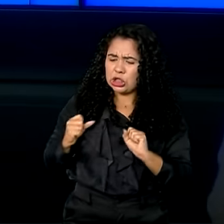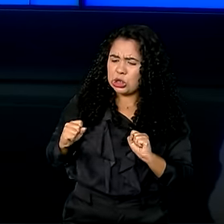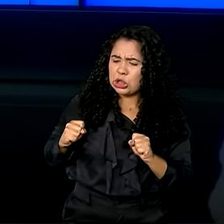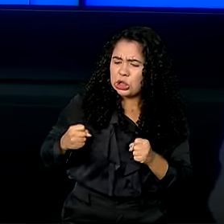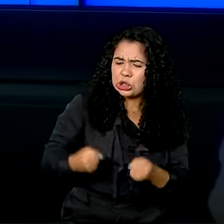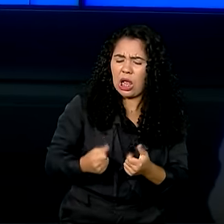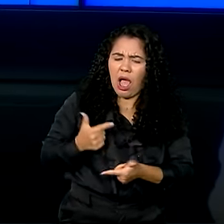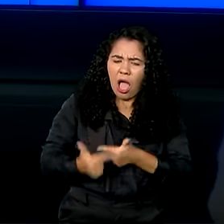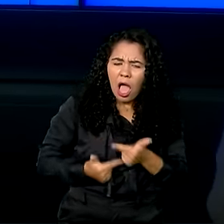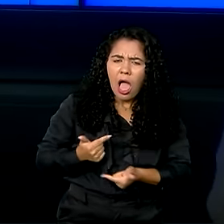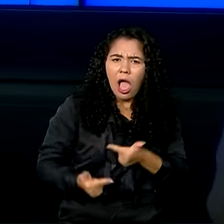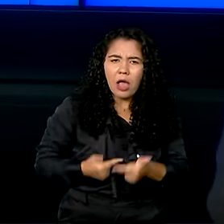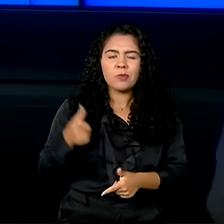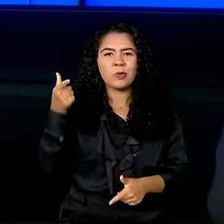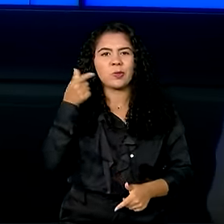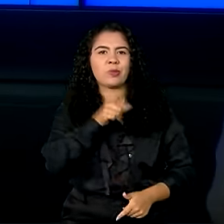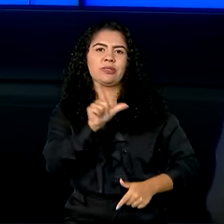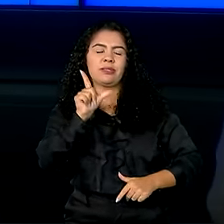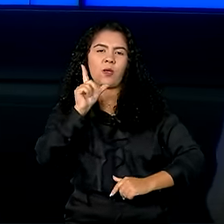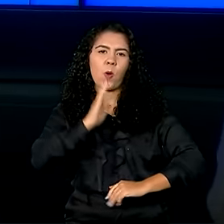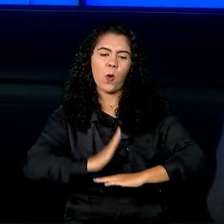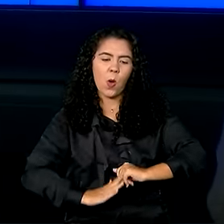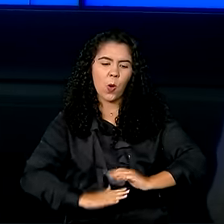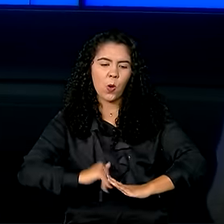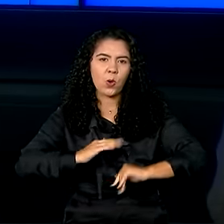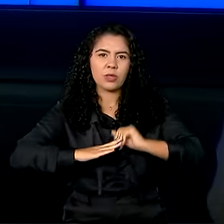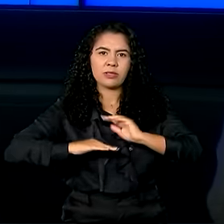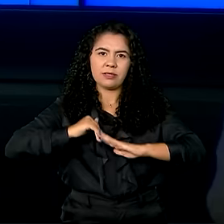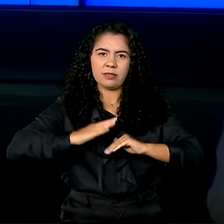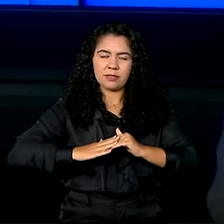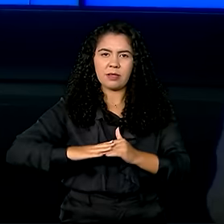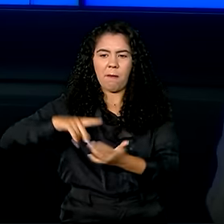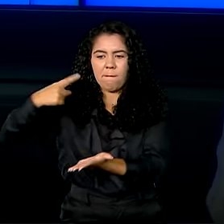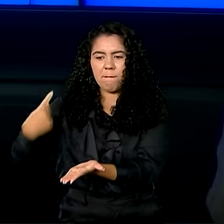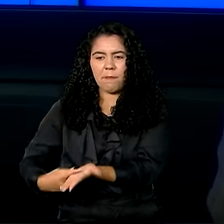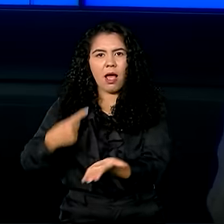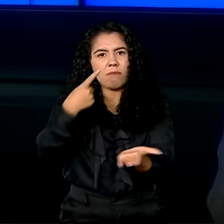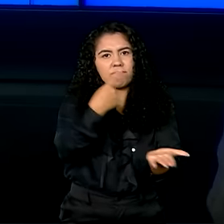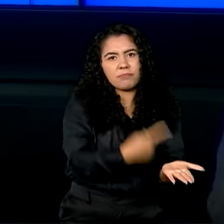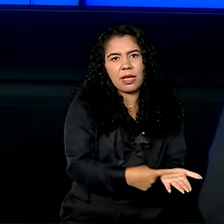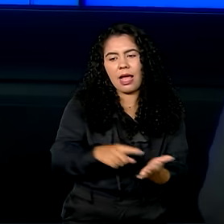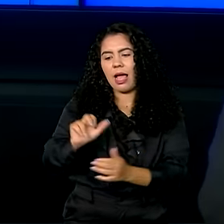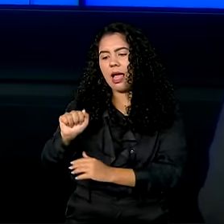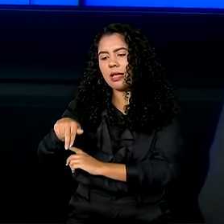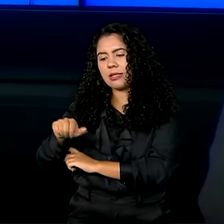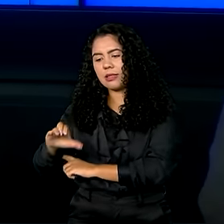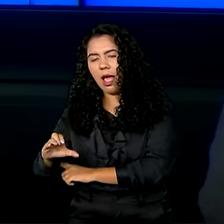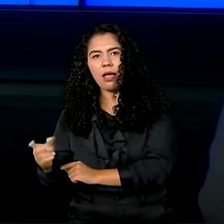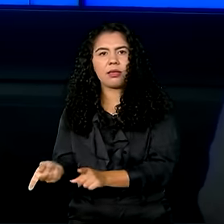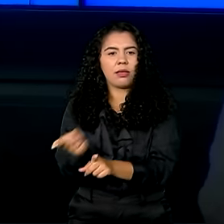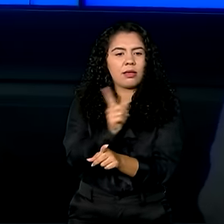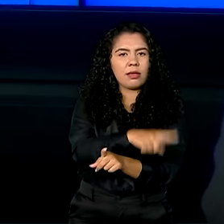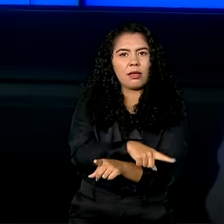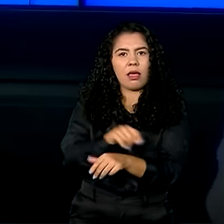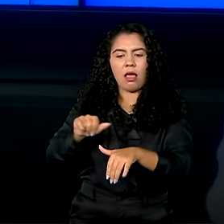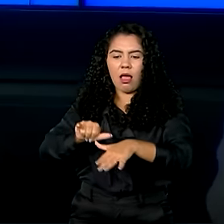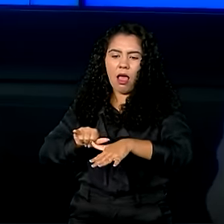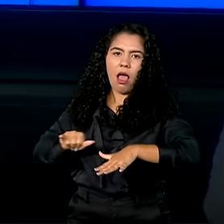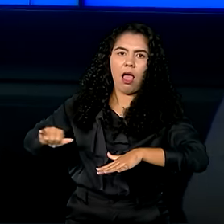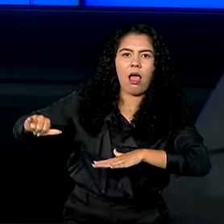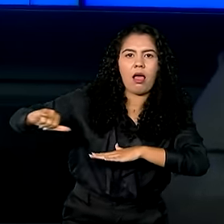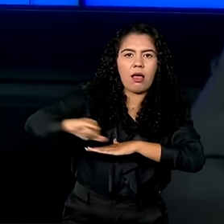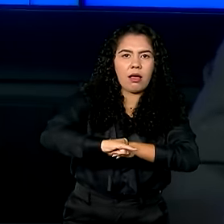conseguimos construir essa proposta conjunta ao lado da ANAC, ao lado do TCU, ao lado das